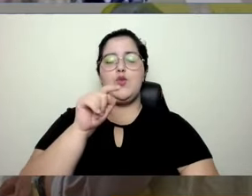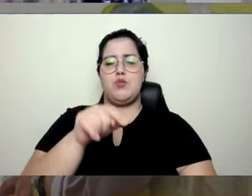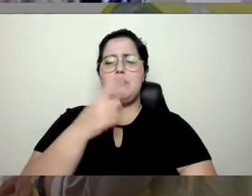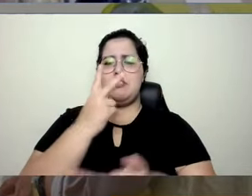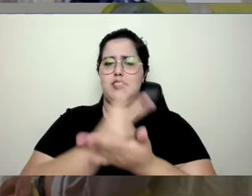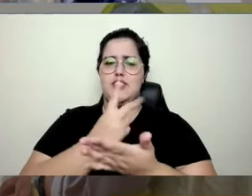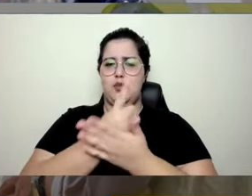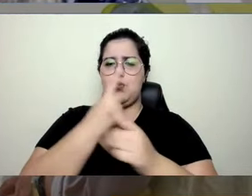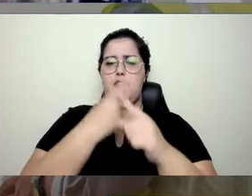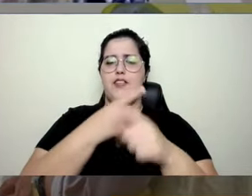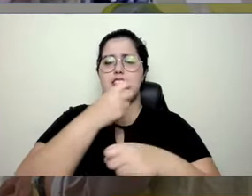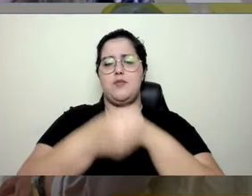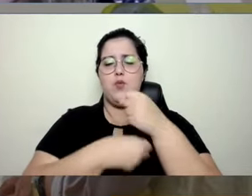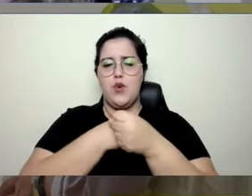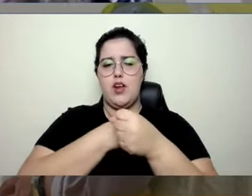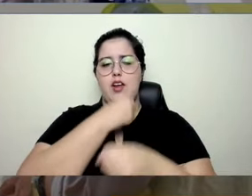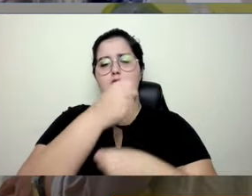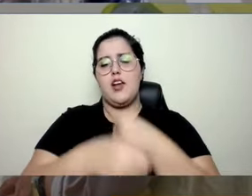ano.